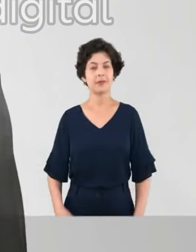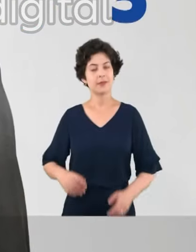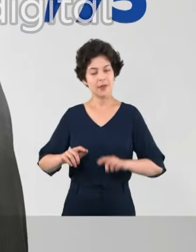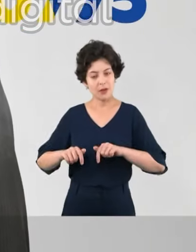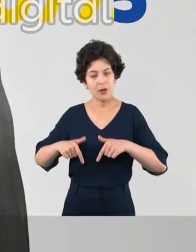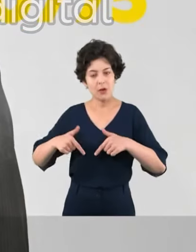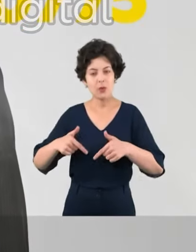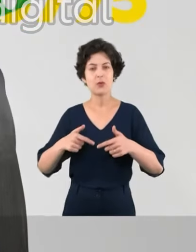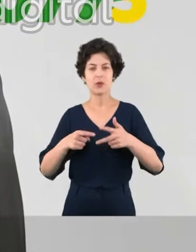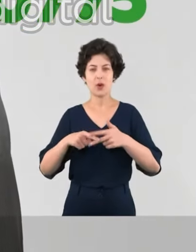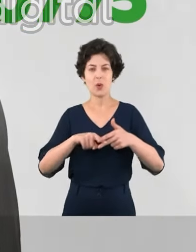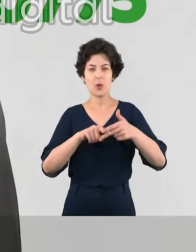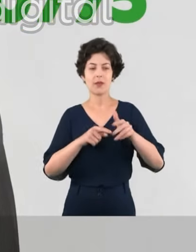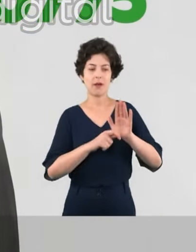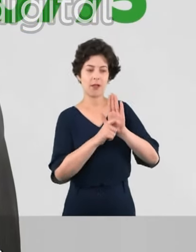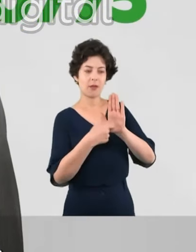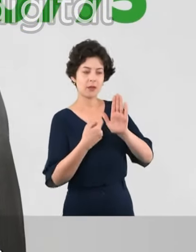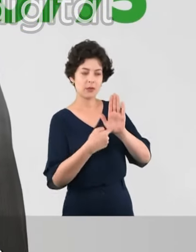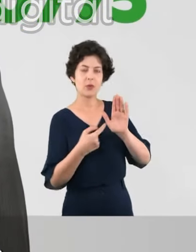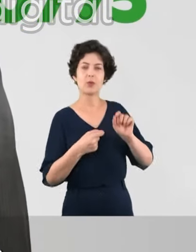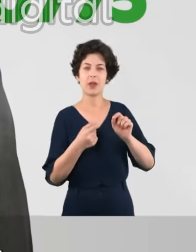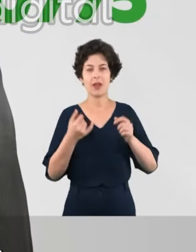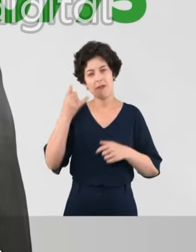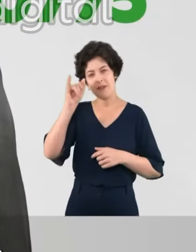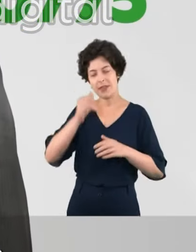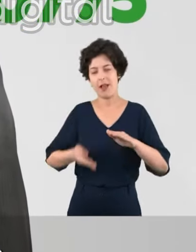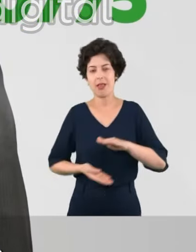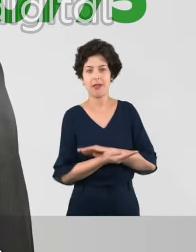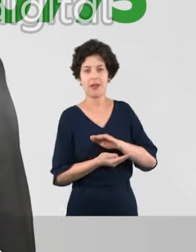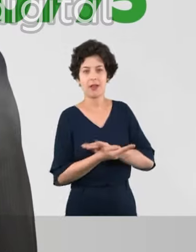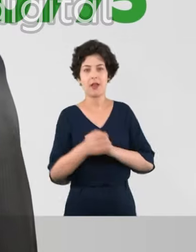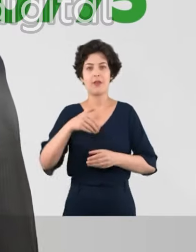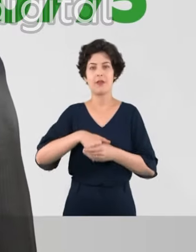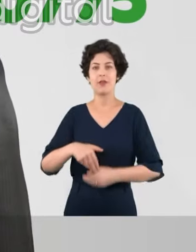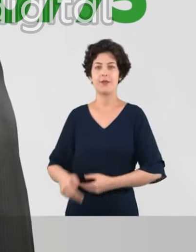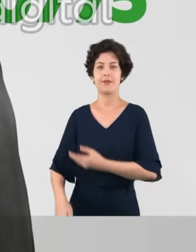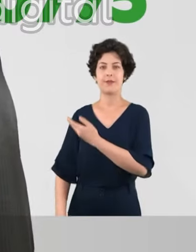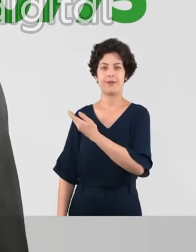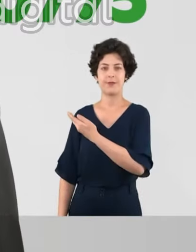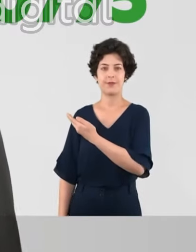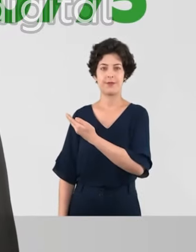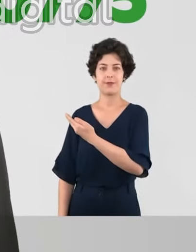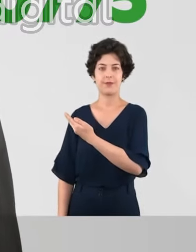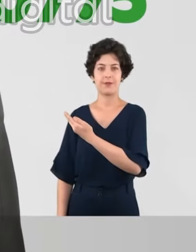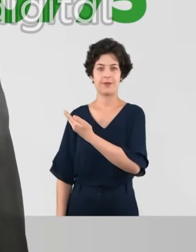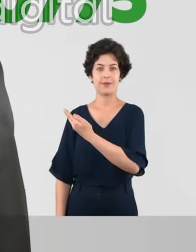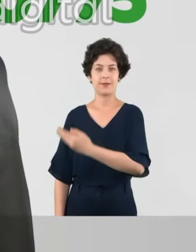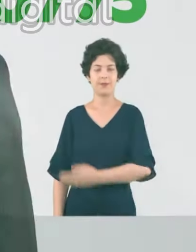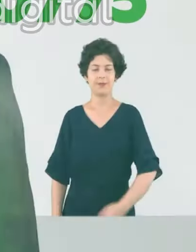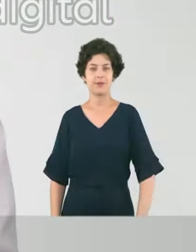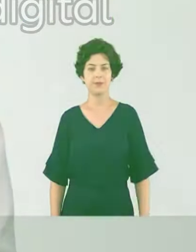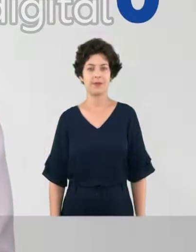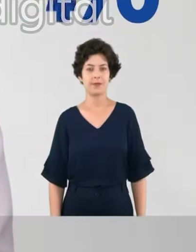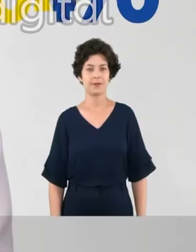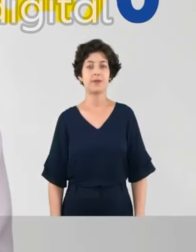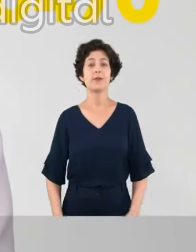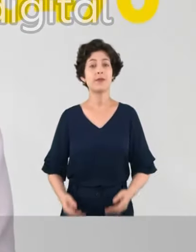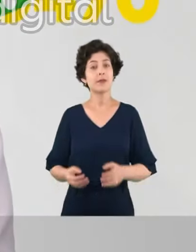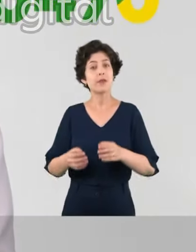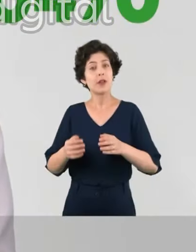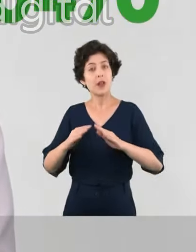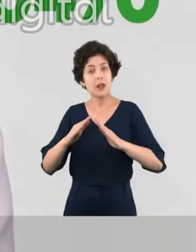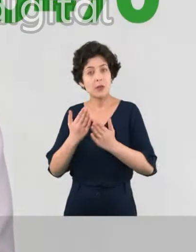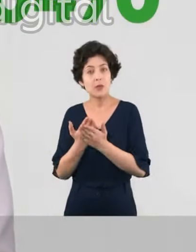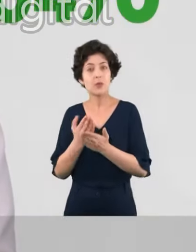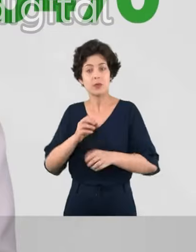Vou lutar pela revisão dos contratos públicos, a fim de combater o desvio de dinheiro. Vote Jean Hiller, 70 775. Para implementar a